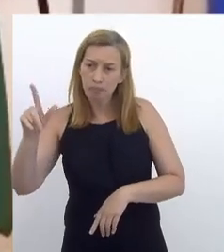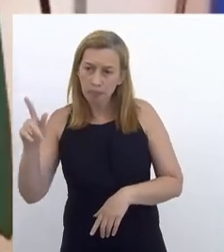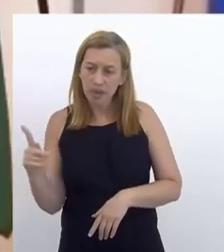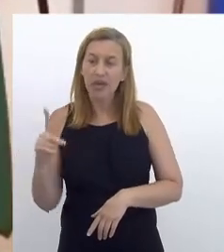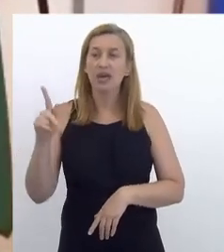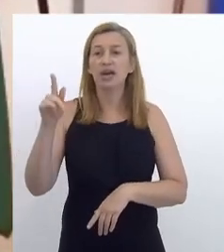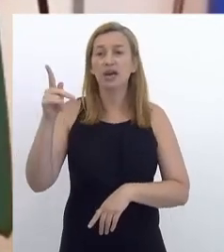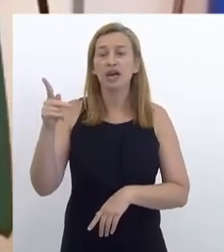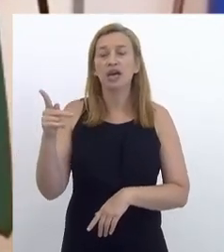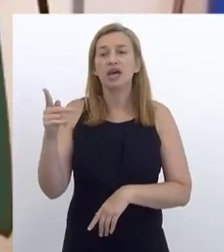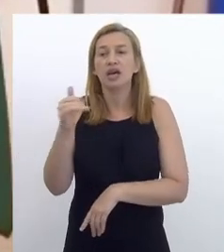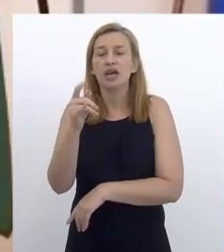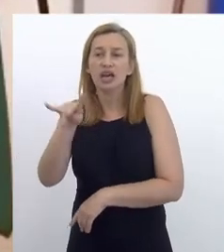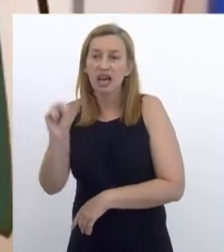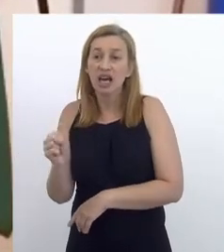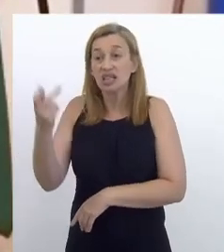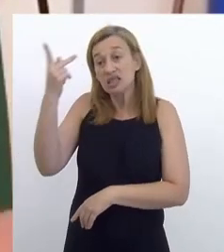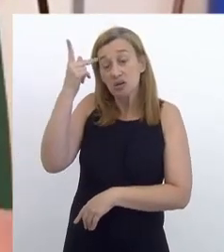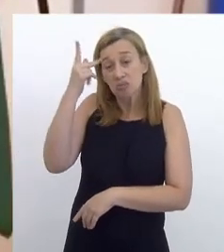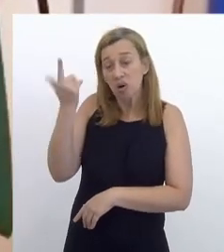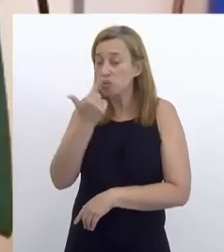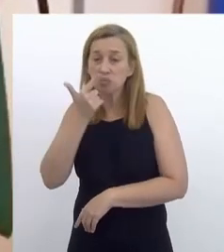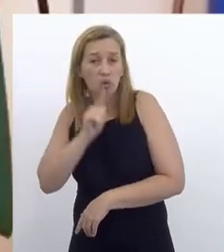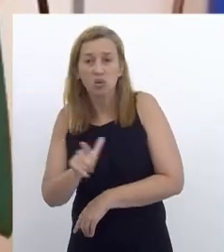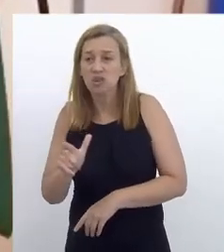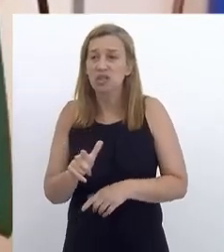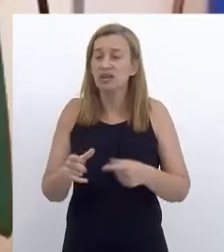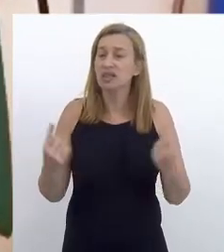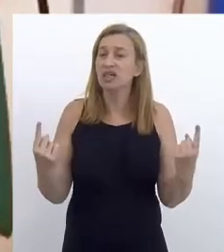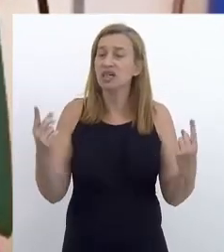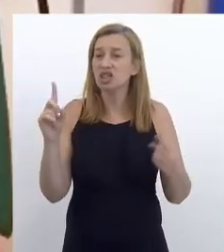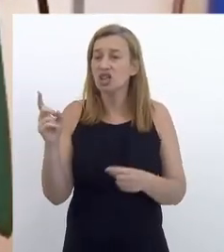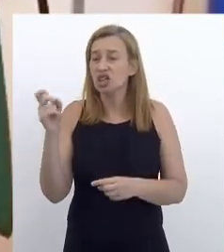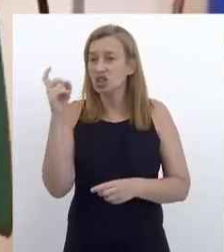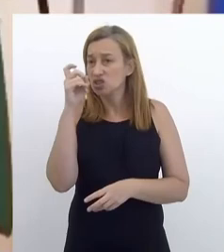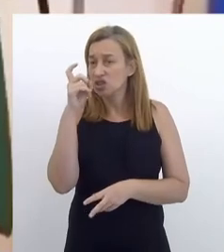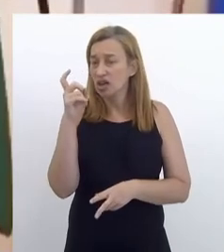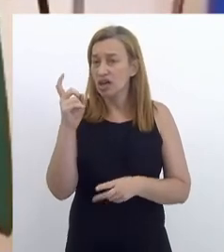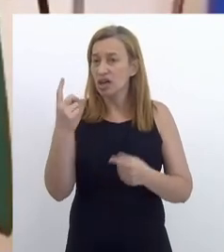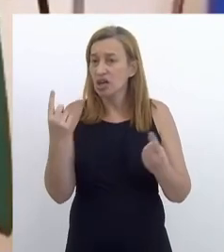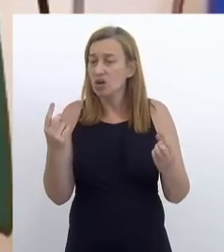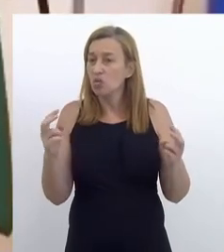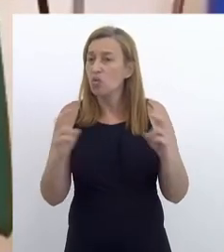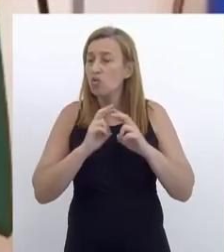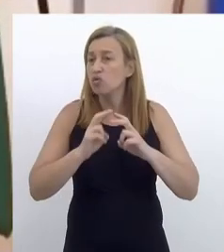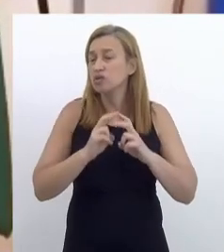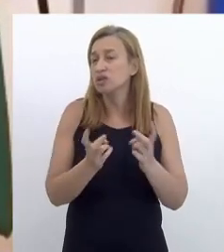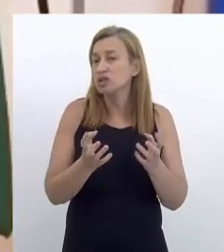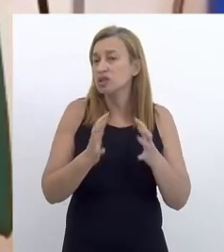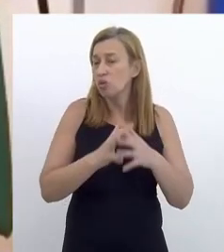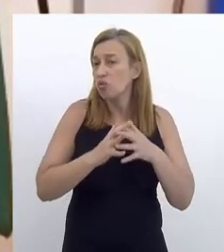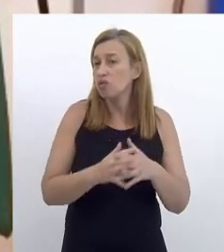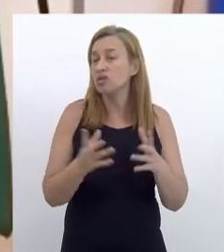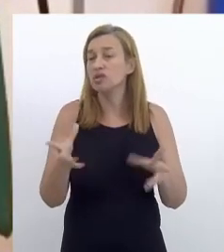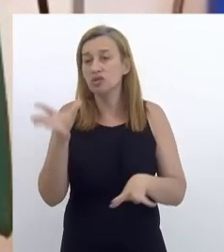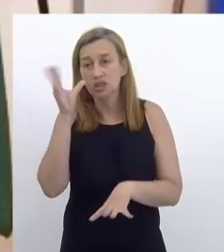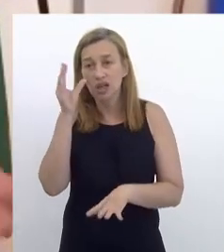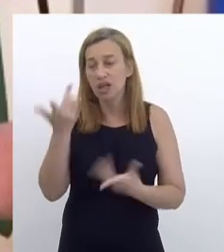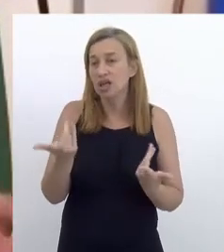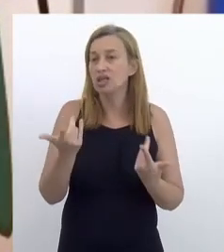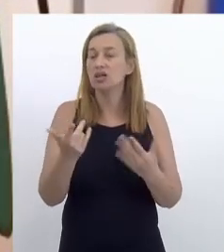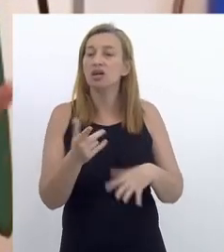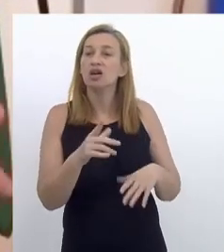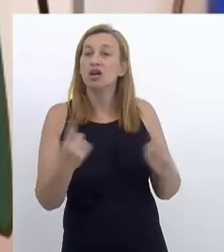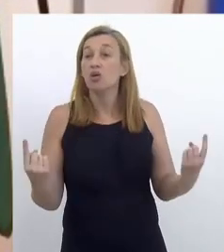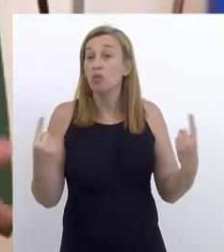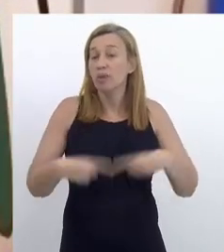em São Paulo, talvez ela não consiga, porque vai ter conflito de interesse, quem opera a distribuição lá são empresas concorrentes dela,